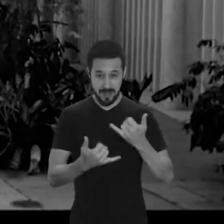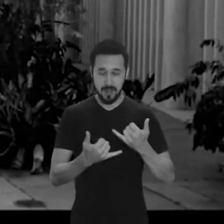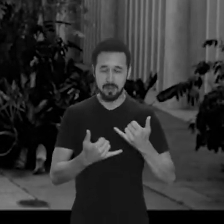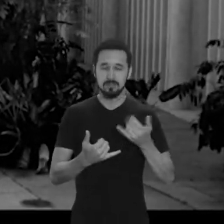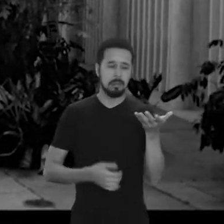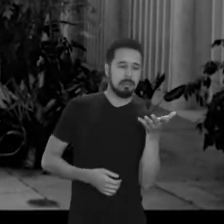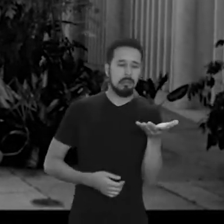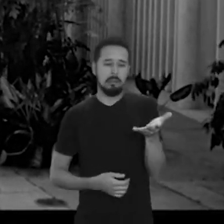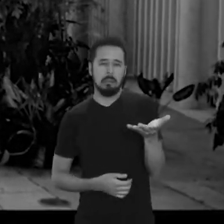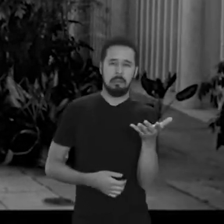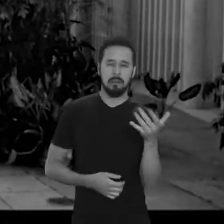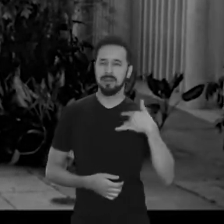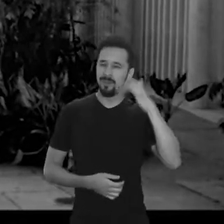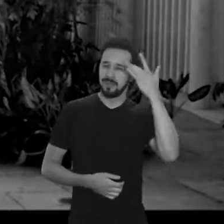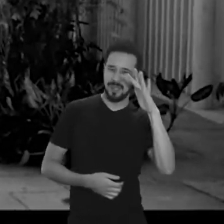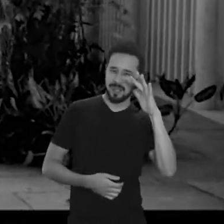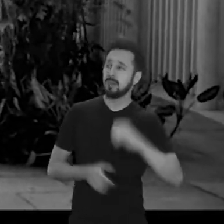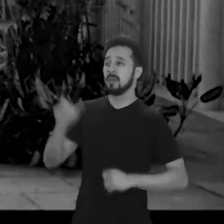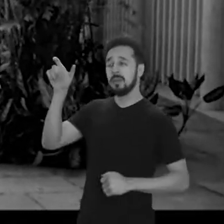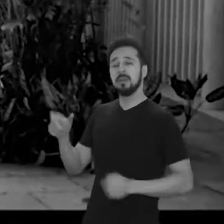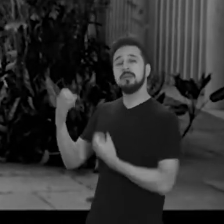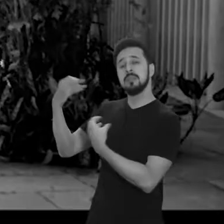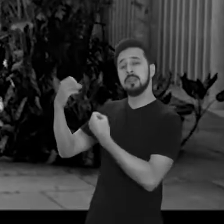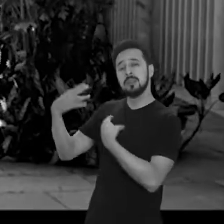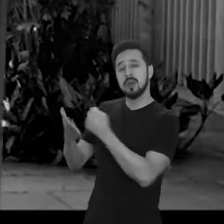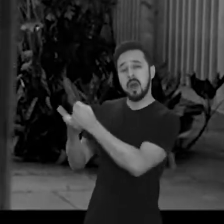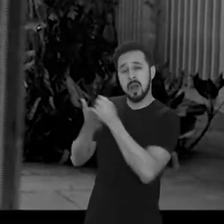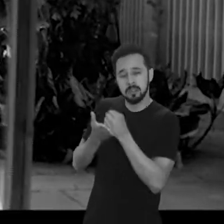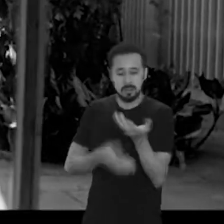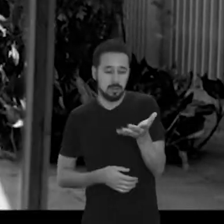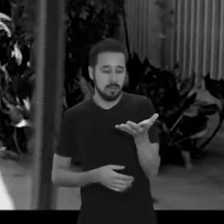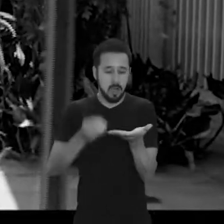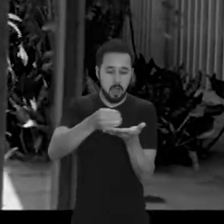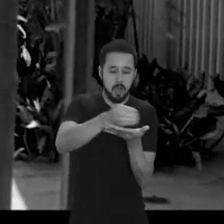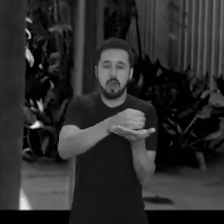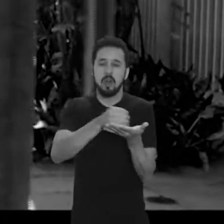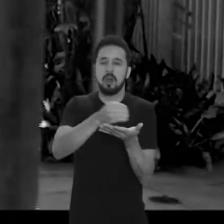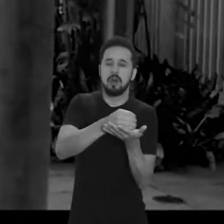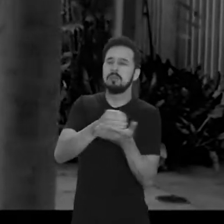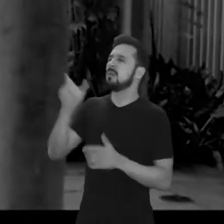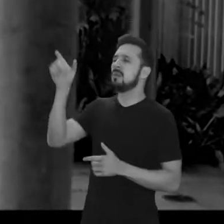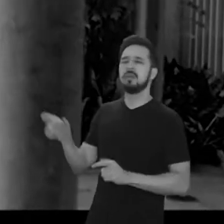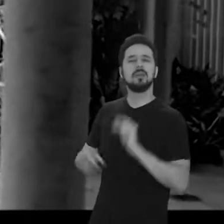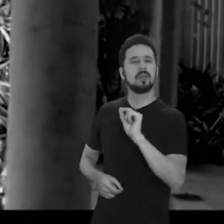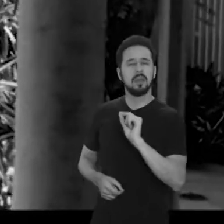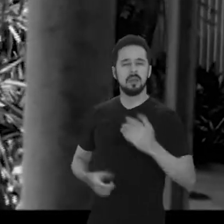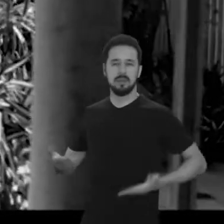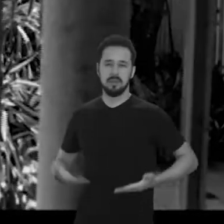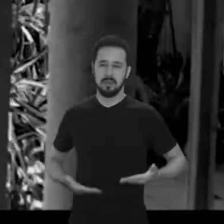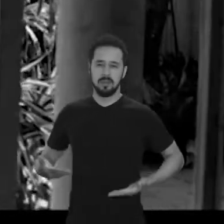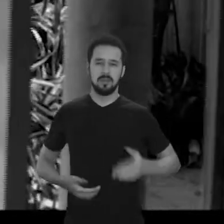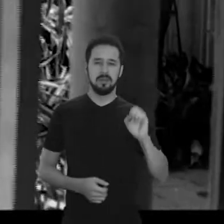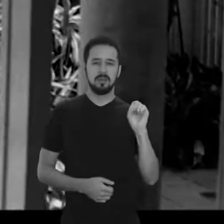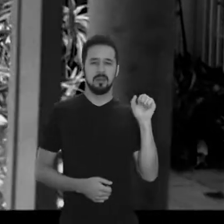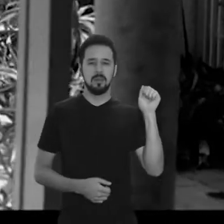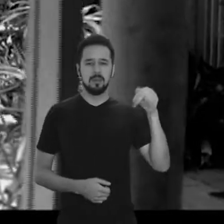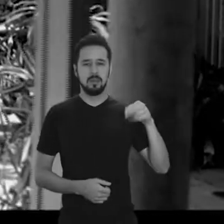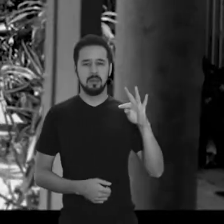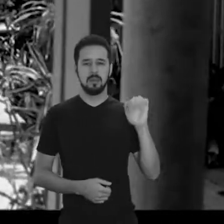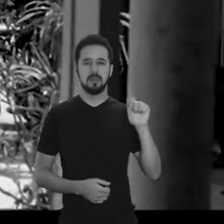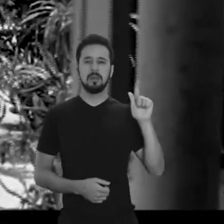Nessas ocasiões, quem punha a bandeja na minha mão e me ensinava a equilibrá-la sem derrubar os copos era Santiago,